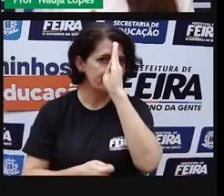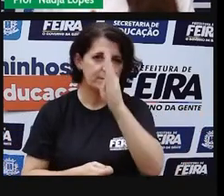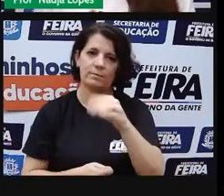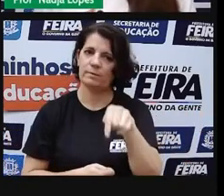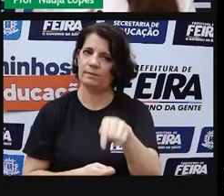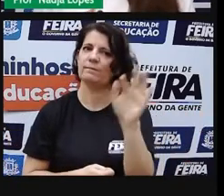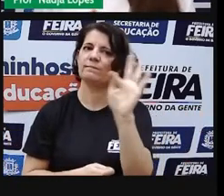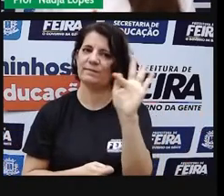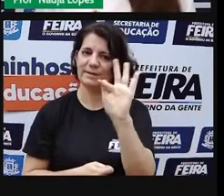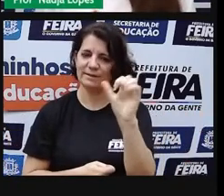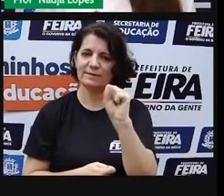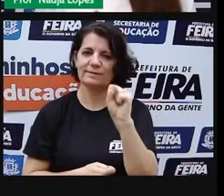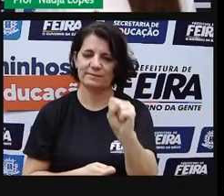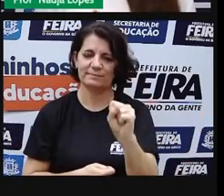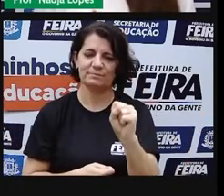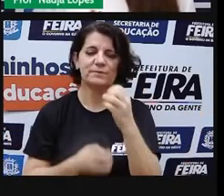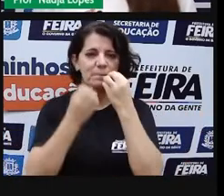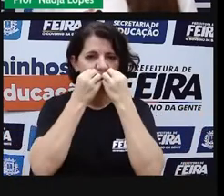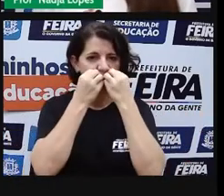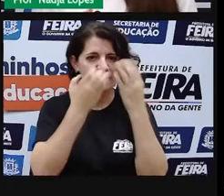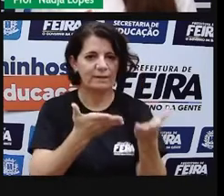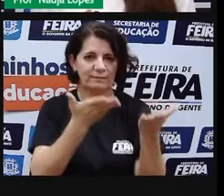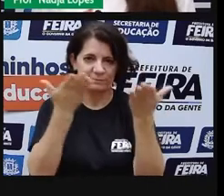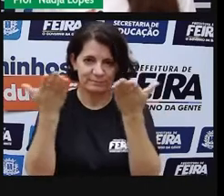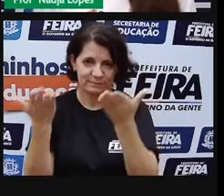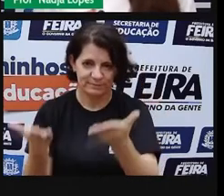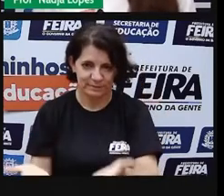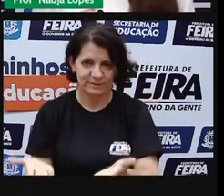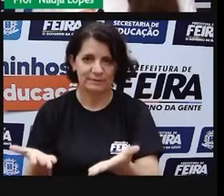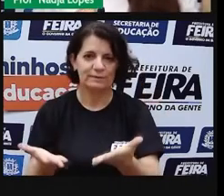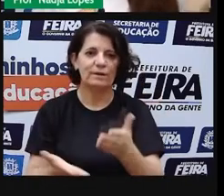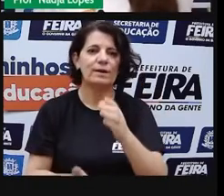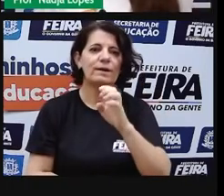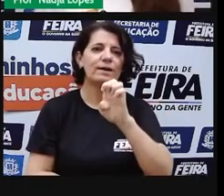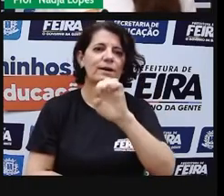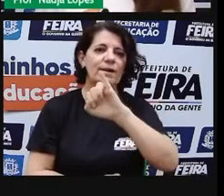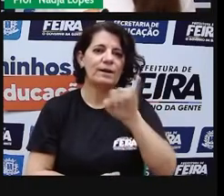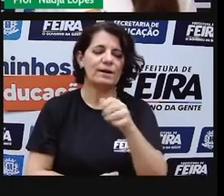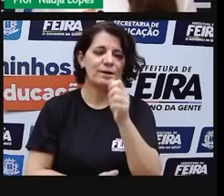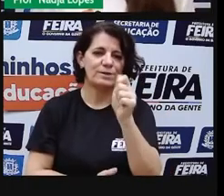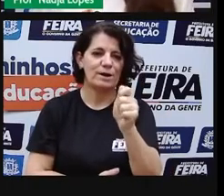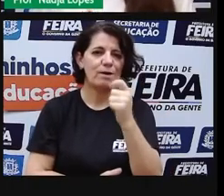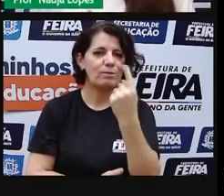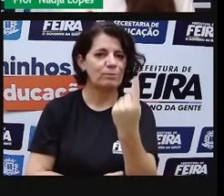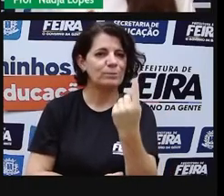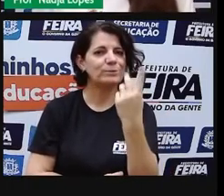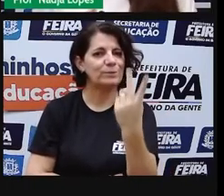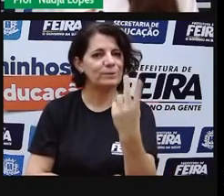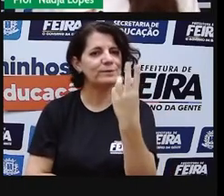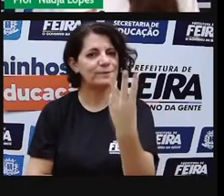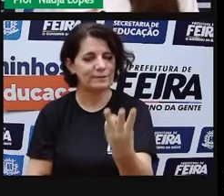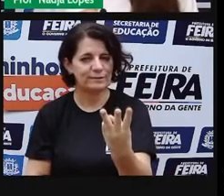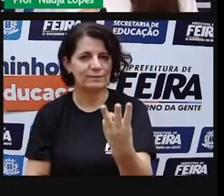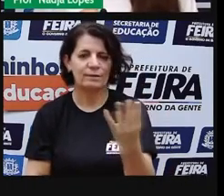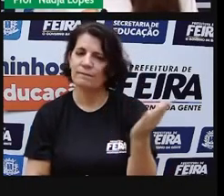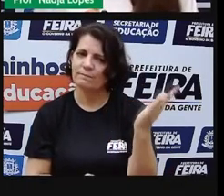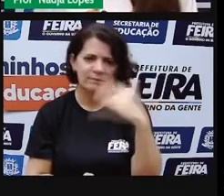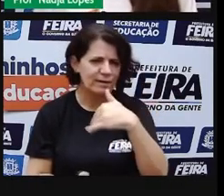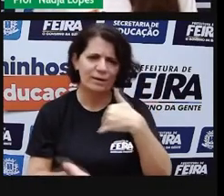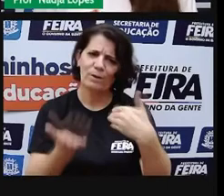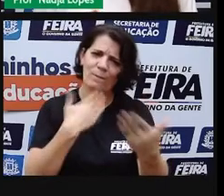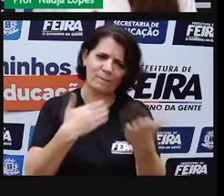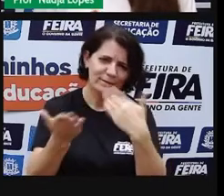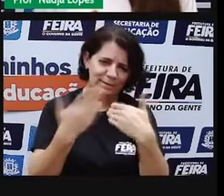município. Sejam todos bem-vindos, é já, um, dois e três, vem com a gente para a gente conversar e discutir um pouquinho sobre esse assunto.